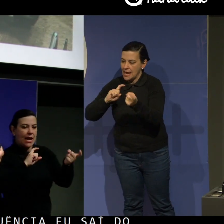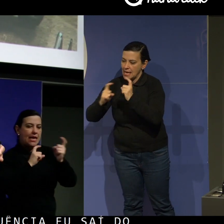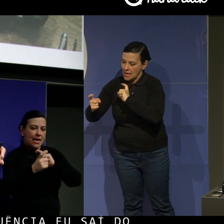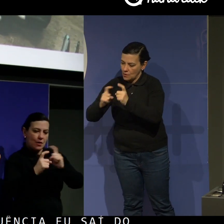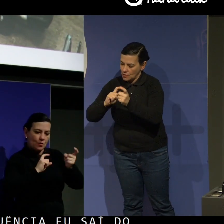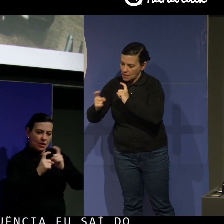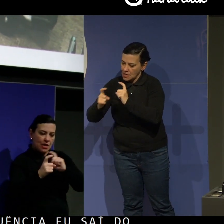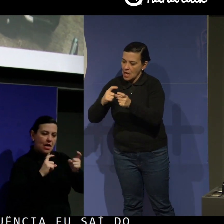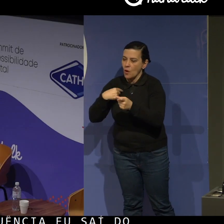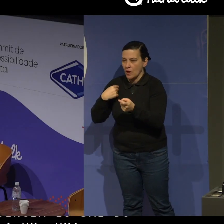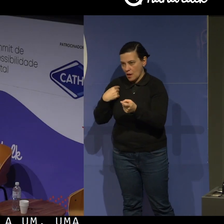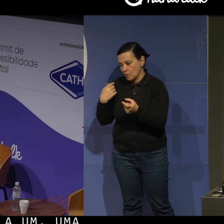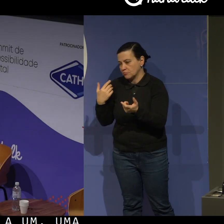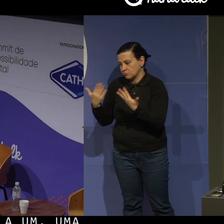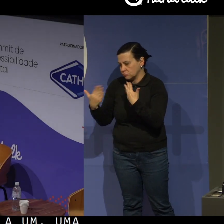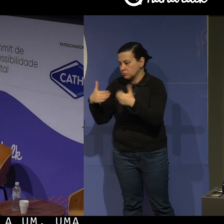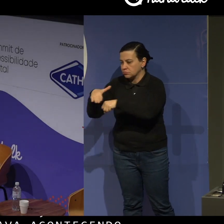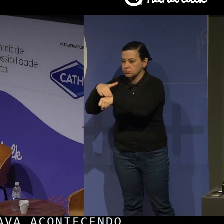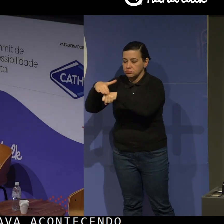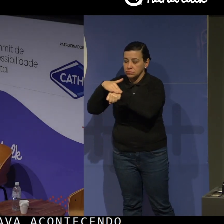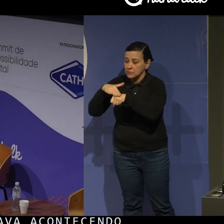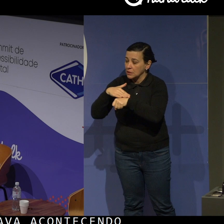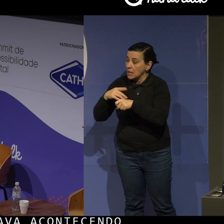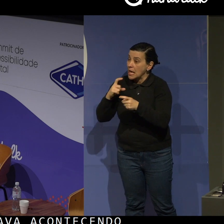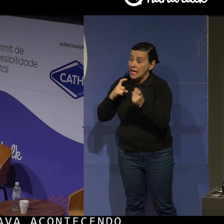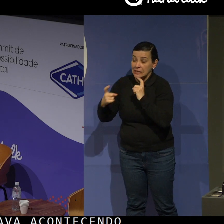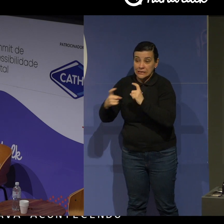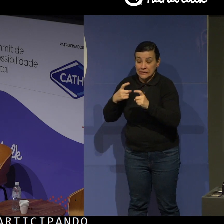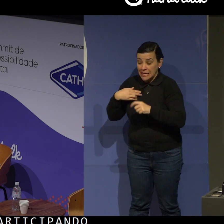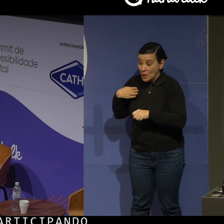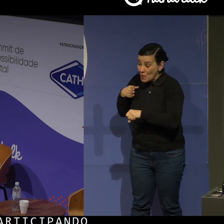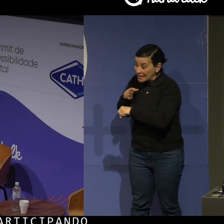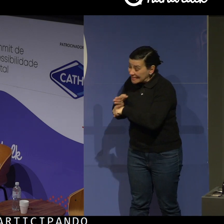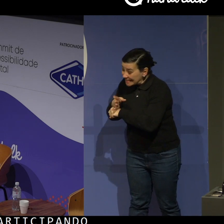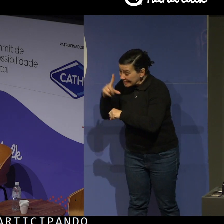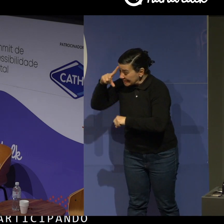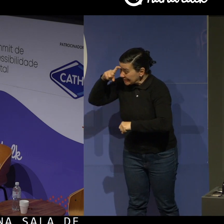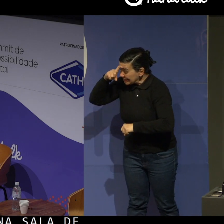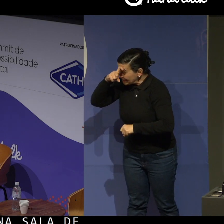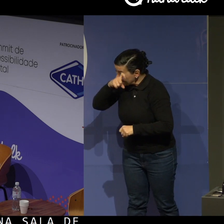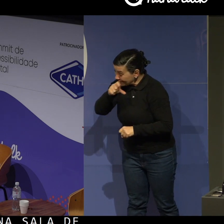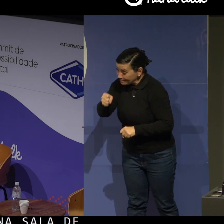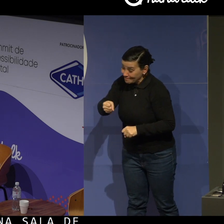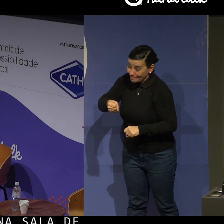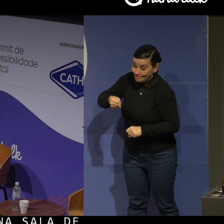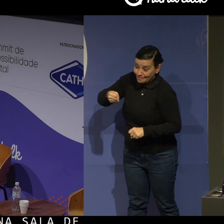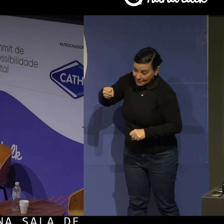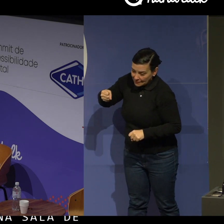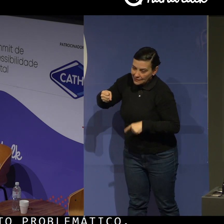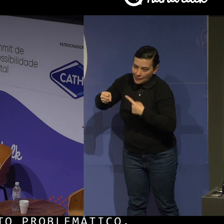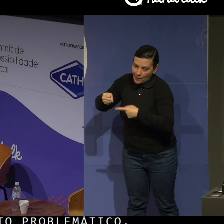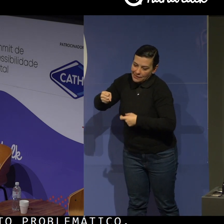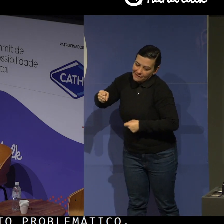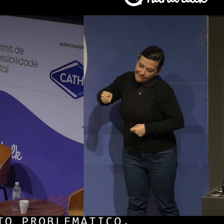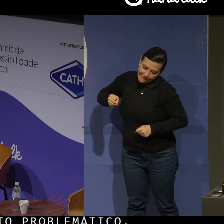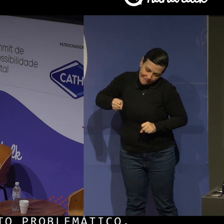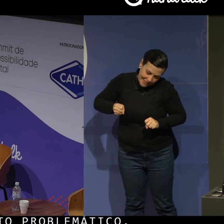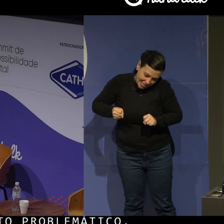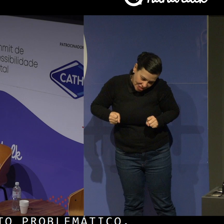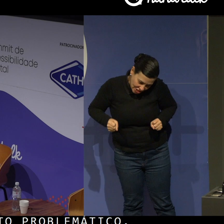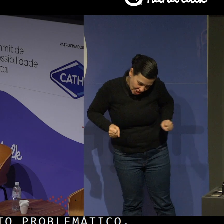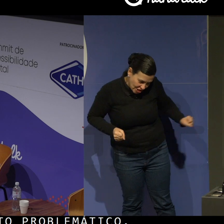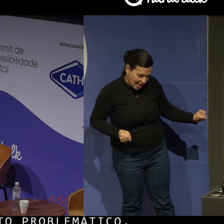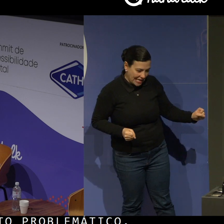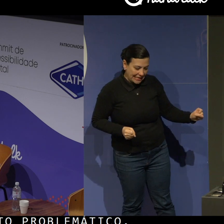estava participando também. Entrar na sala de reunião foi muito problemático. Um, abrir a porta. Dois, fechar a porta depois de ter entrado.